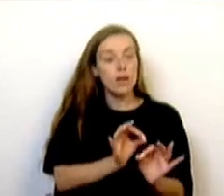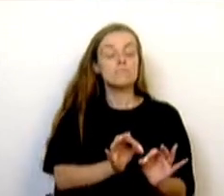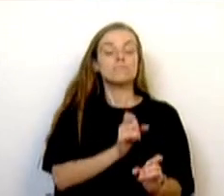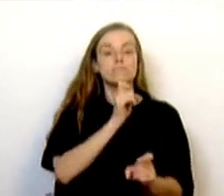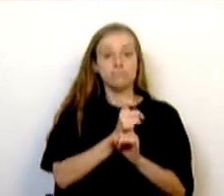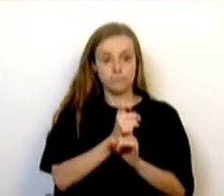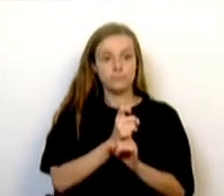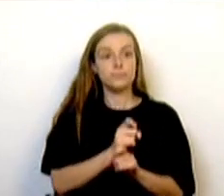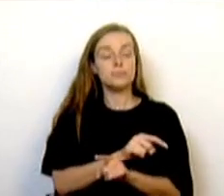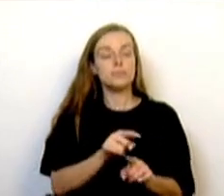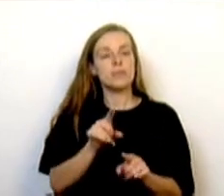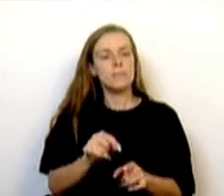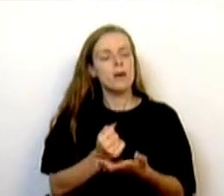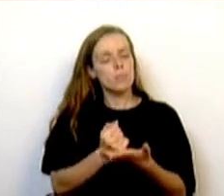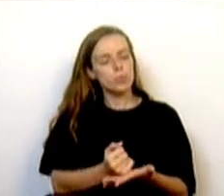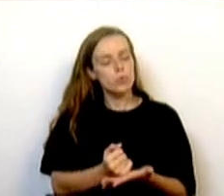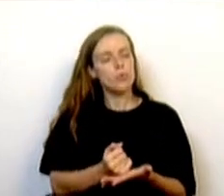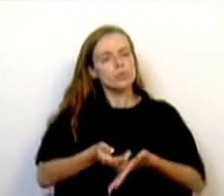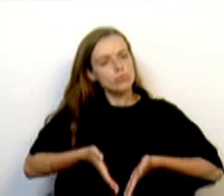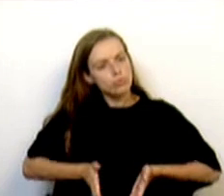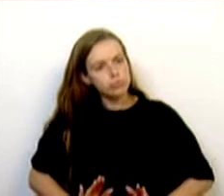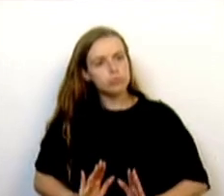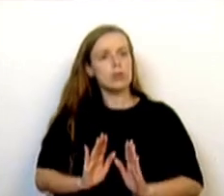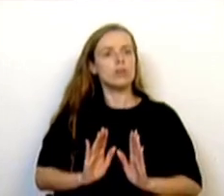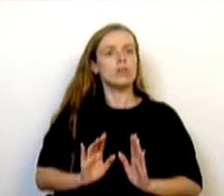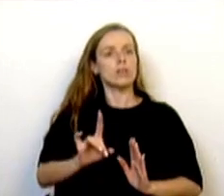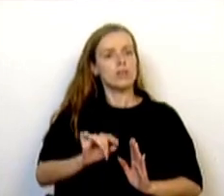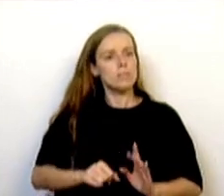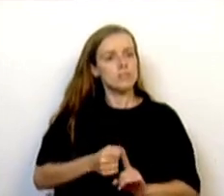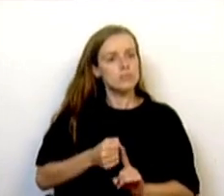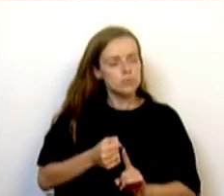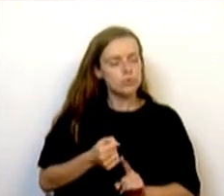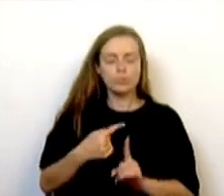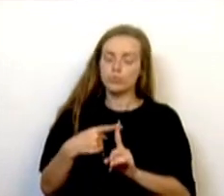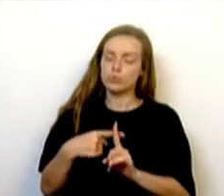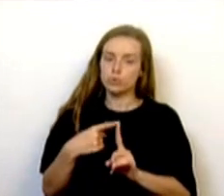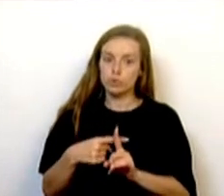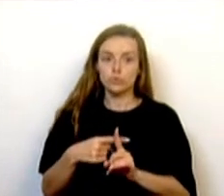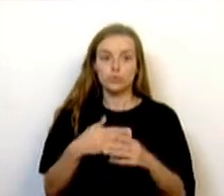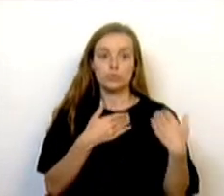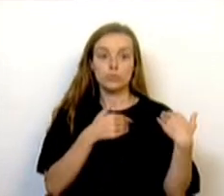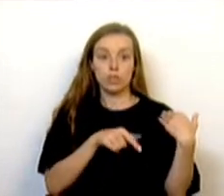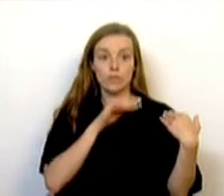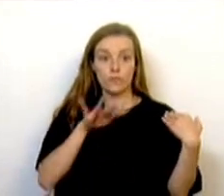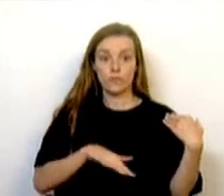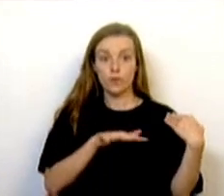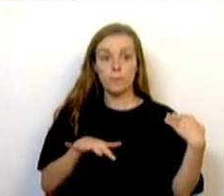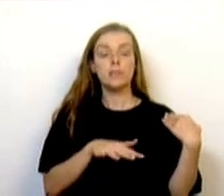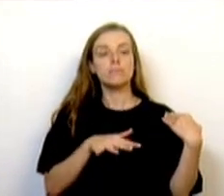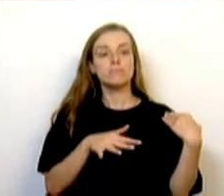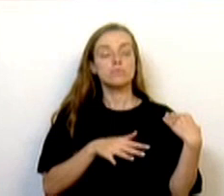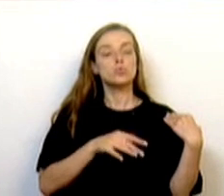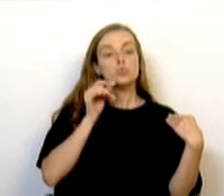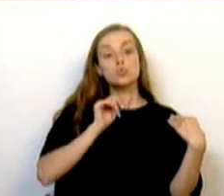condições de apoio à natalidade, à conciliação, potencia os efeitos positivos na redução dos encargos das famílias. Senhoras e